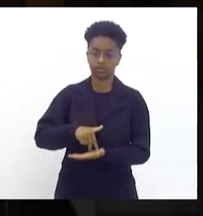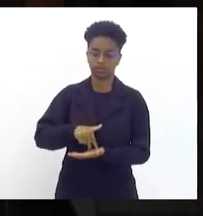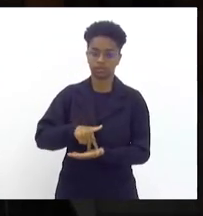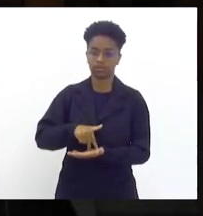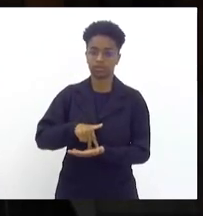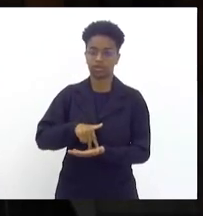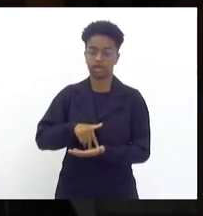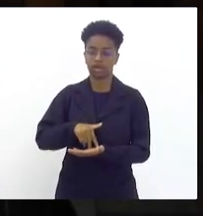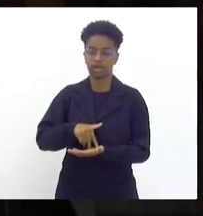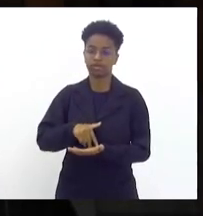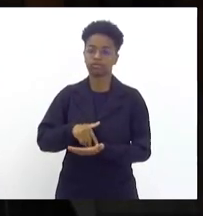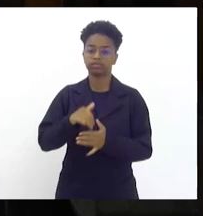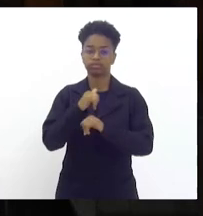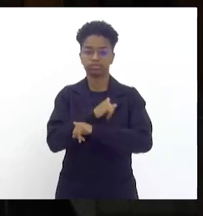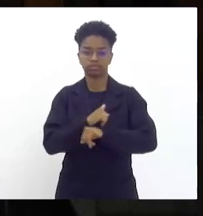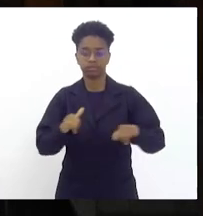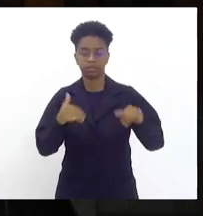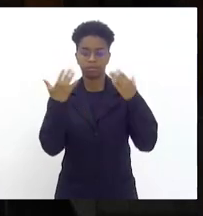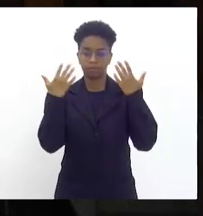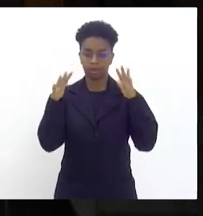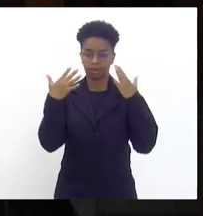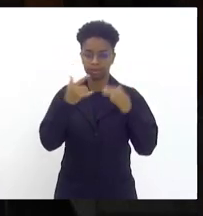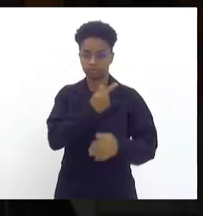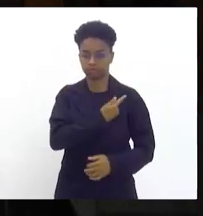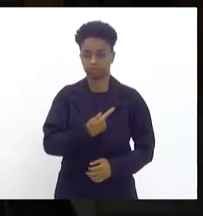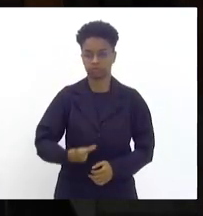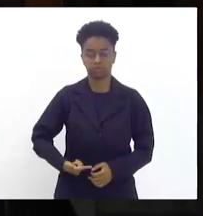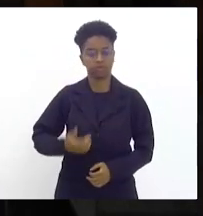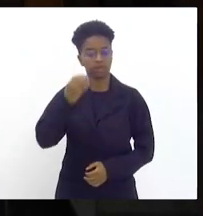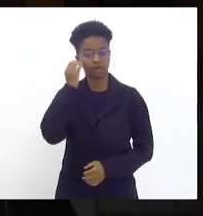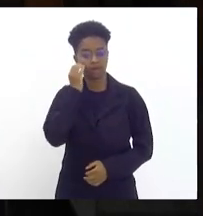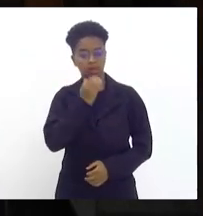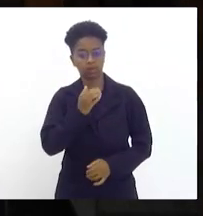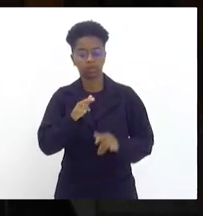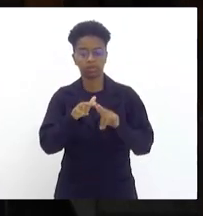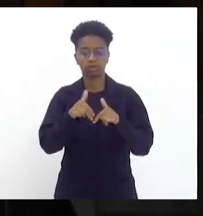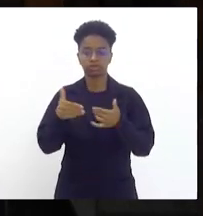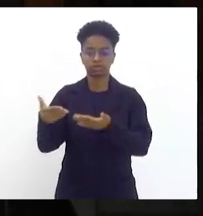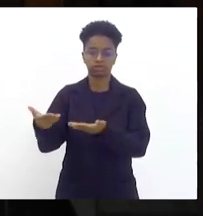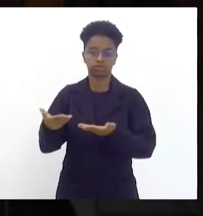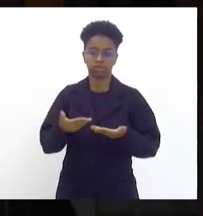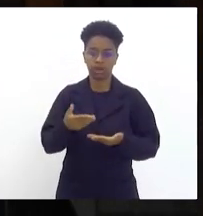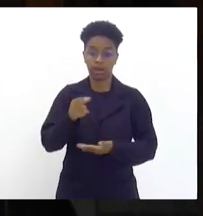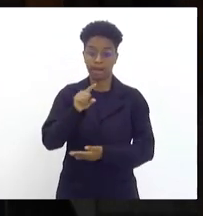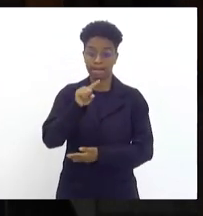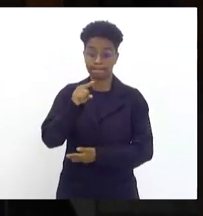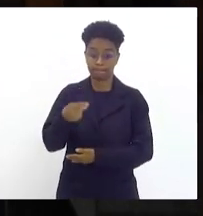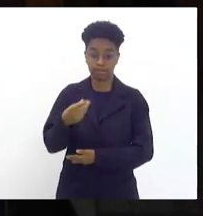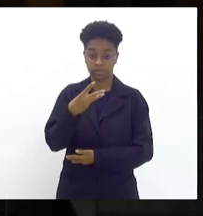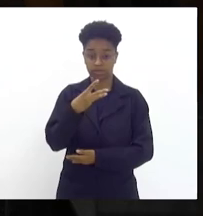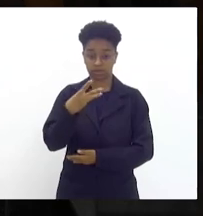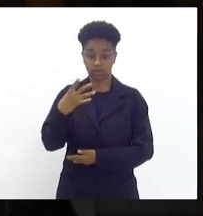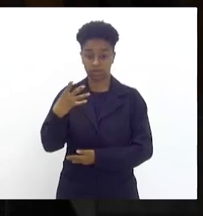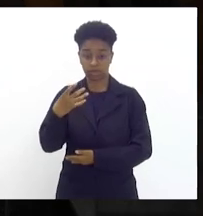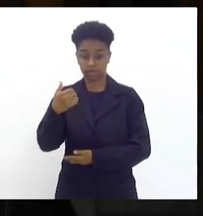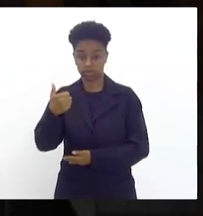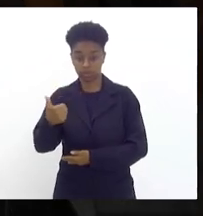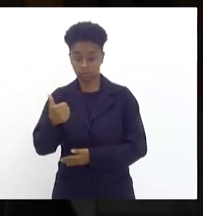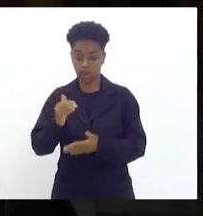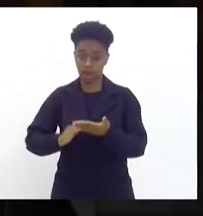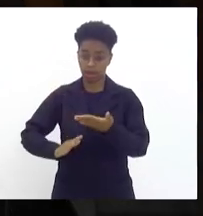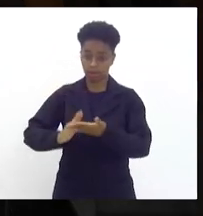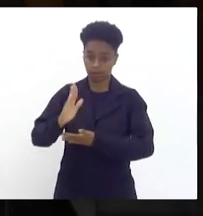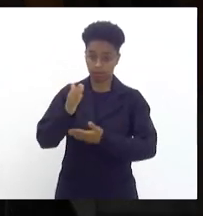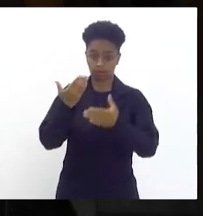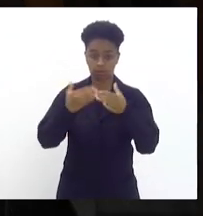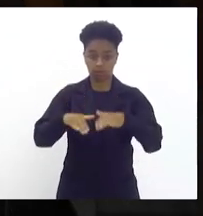os meus parabéns ao governador Cláudio Castro pelo ato de convocação de 1.341 aprovados